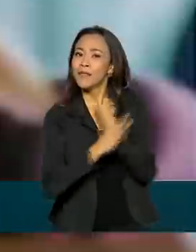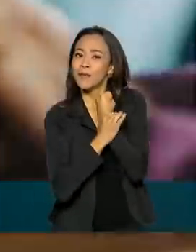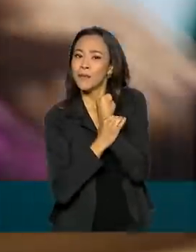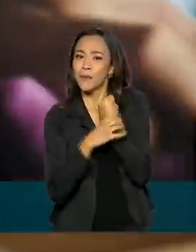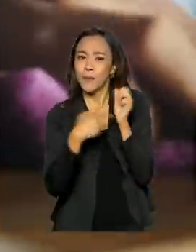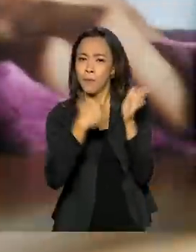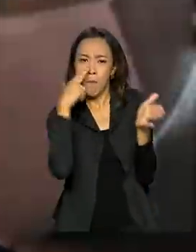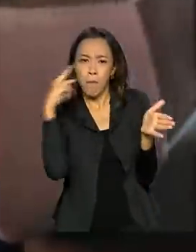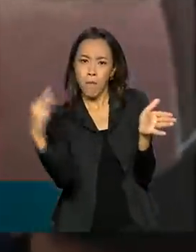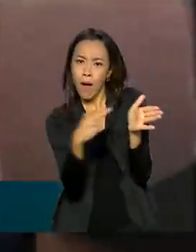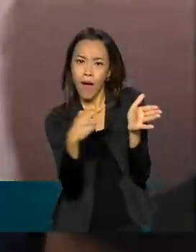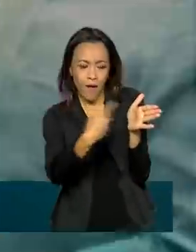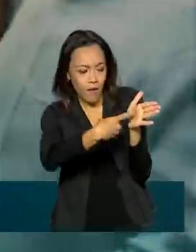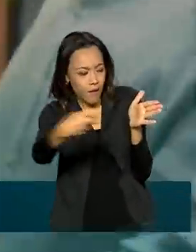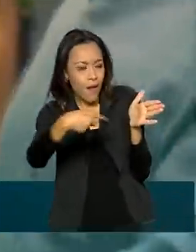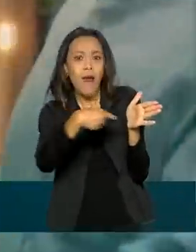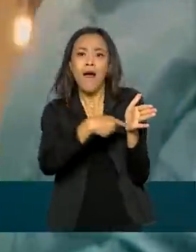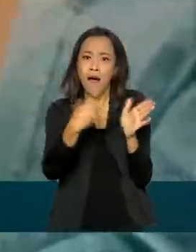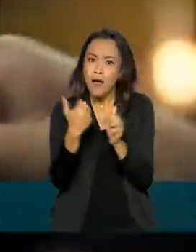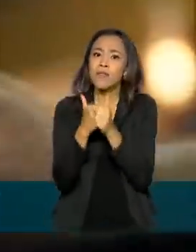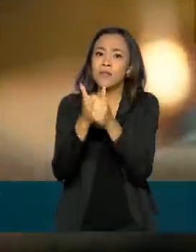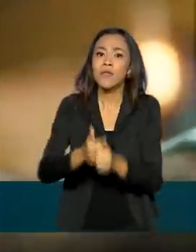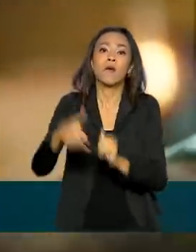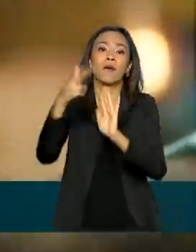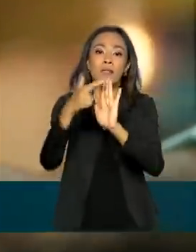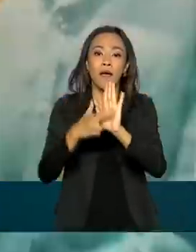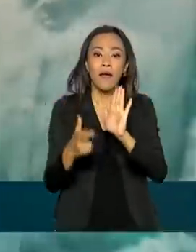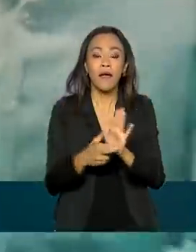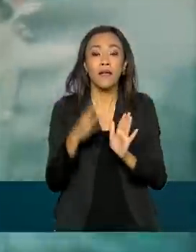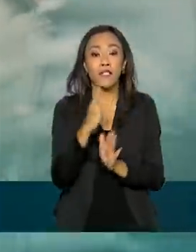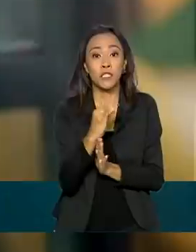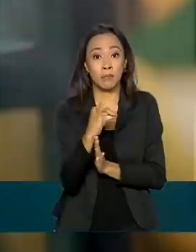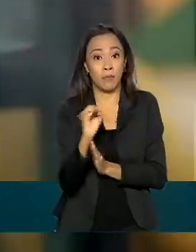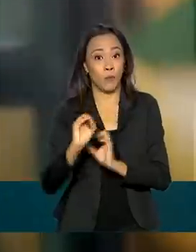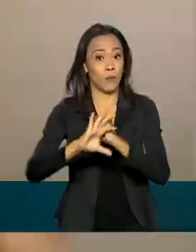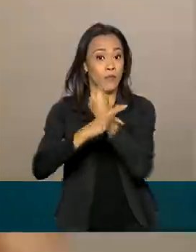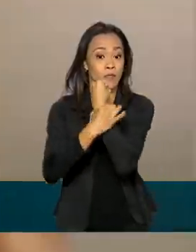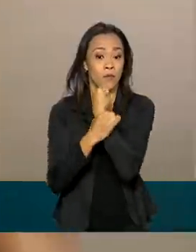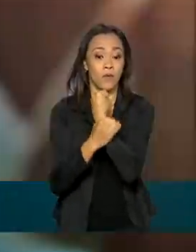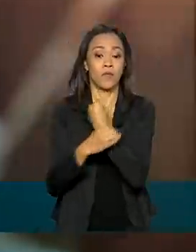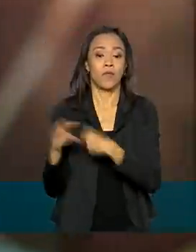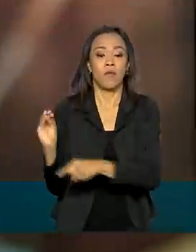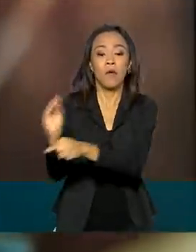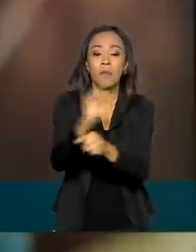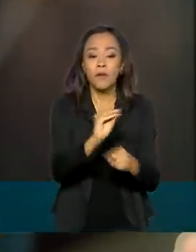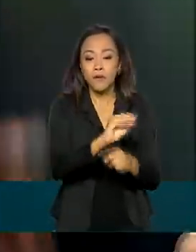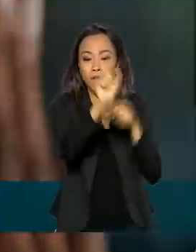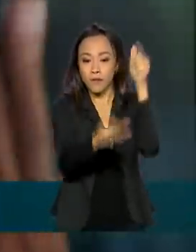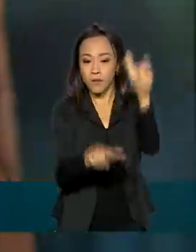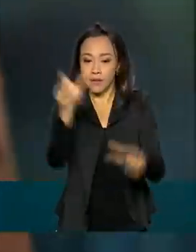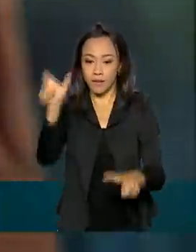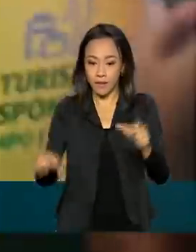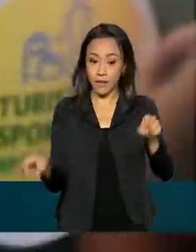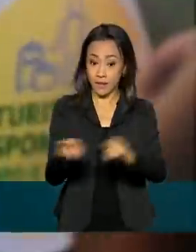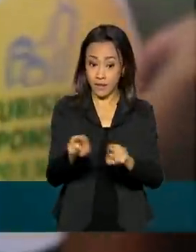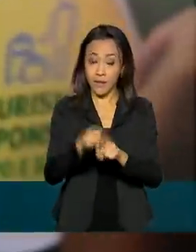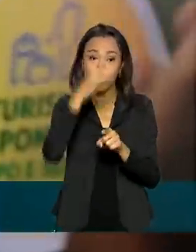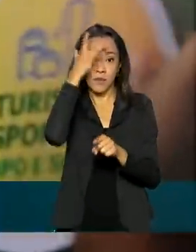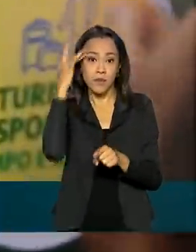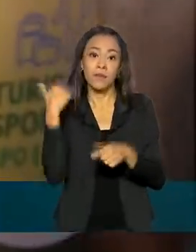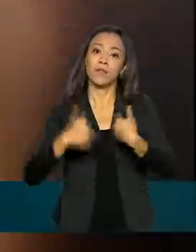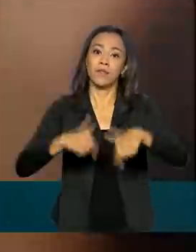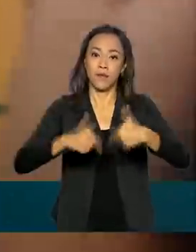identifica locais que adotaram protocolos de biossegurança para proteger turistas e trabalhadores contra a Covid